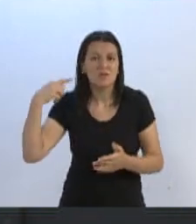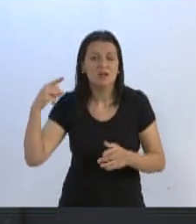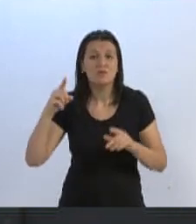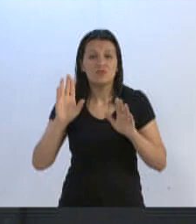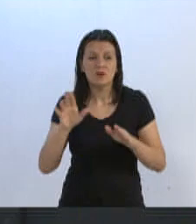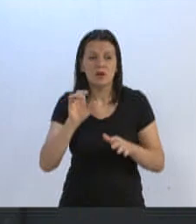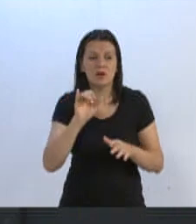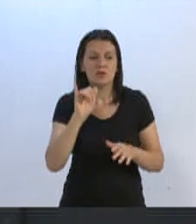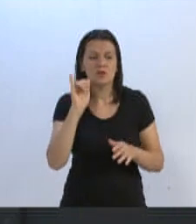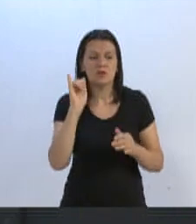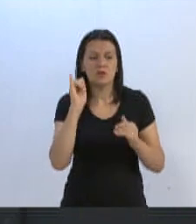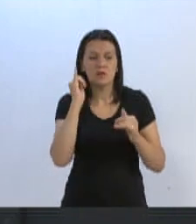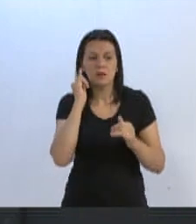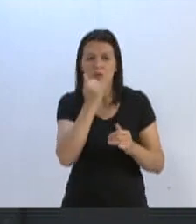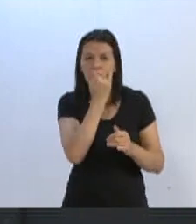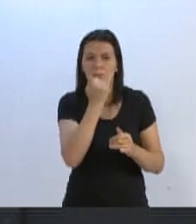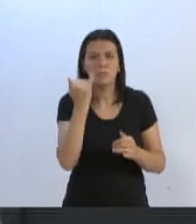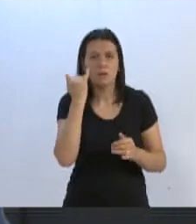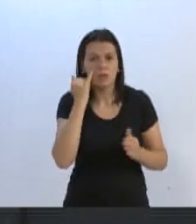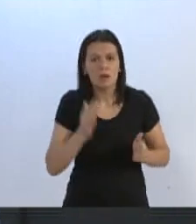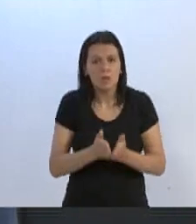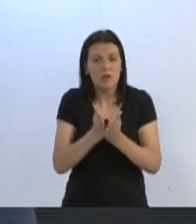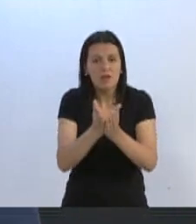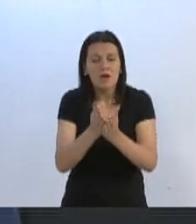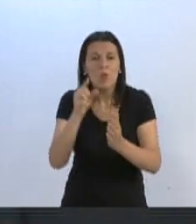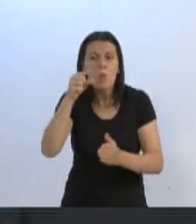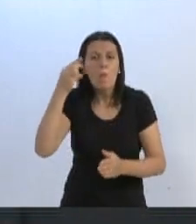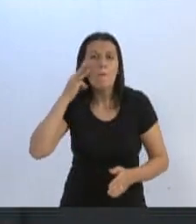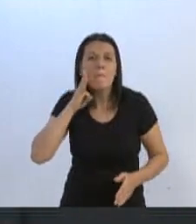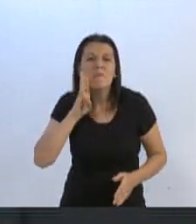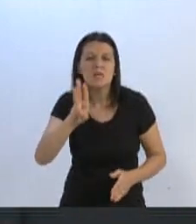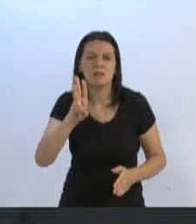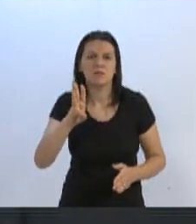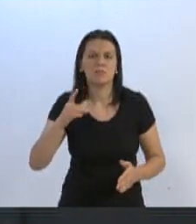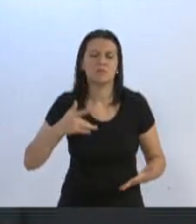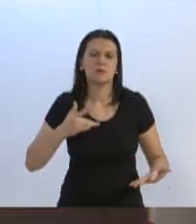mil para a saúde. Parabéns. Blumenau tem que ficar sem representatividade. isso aí.